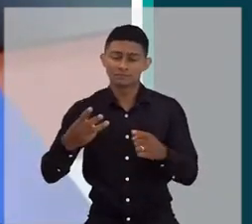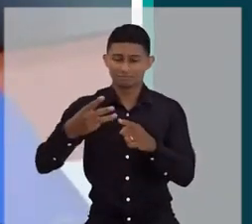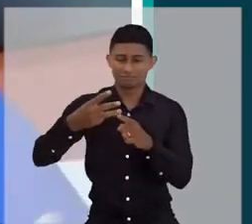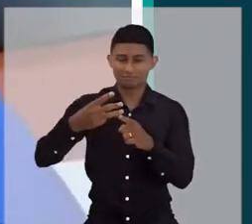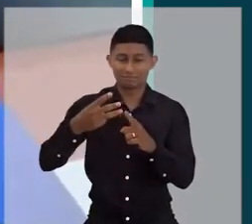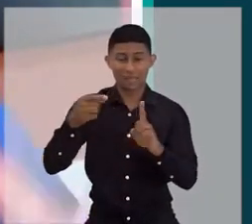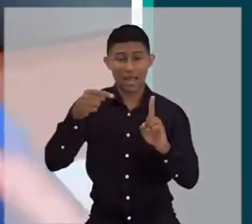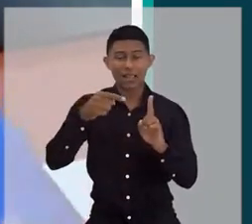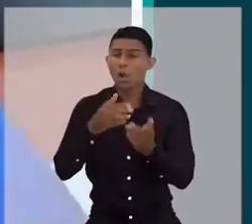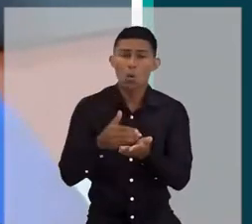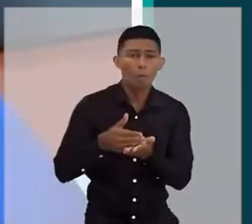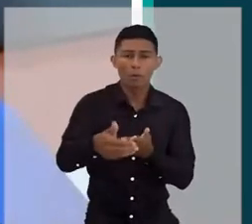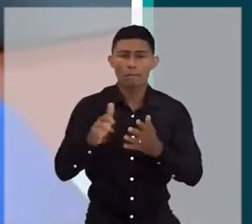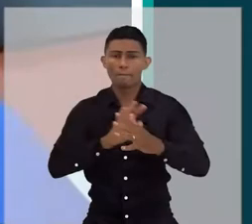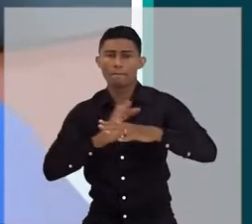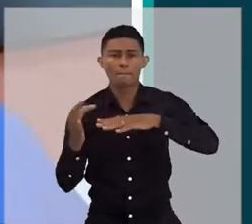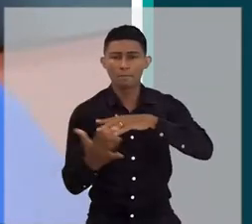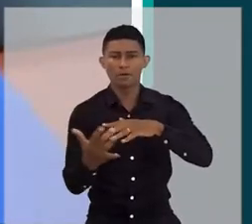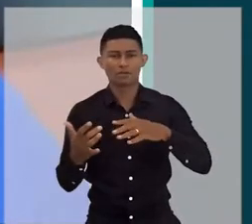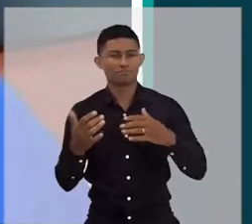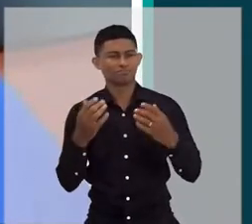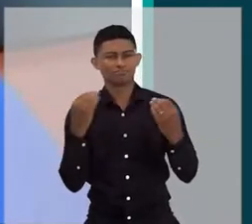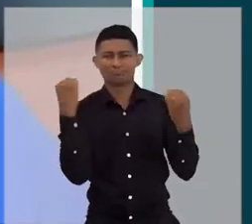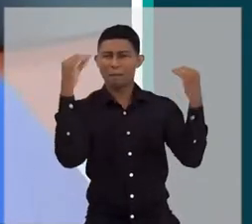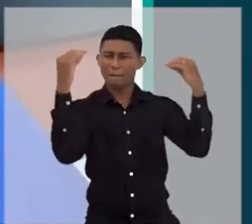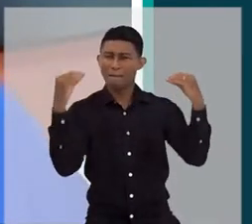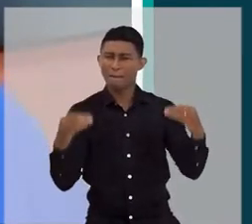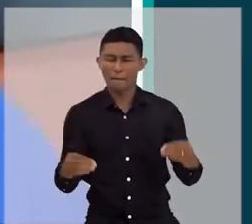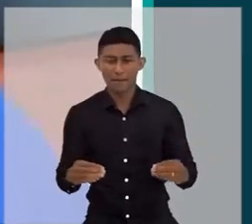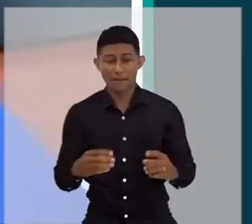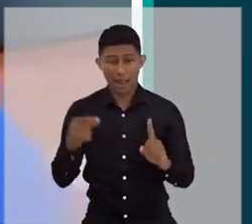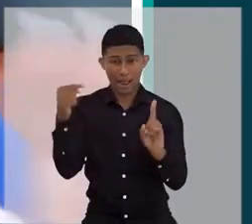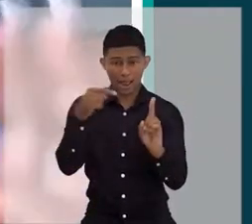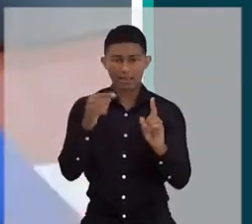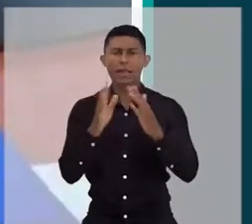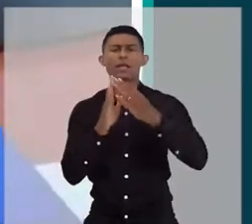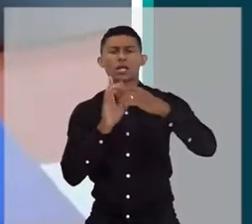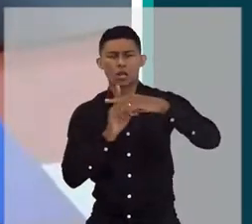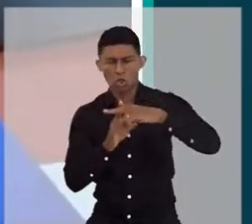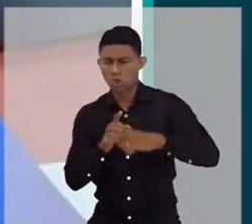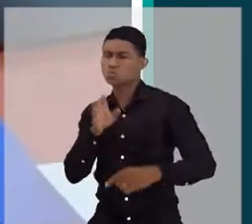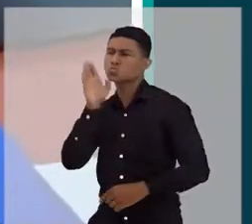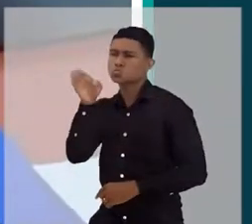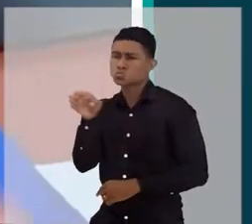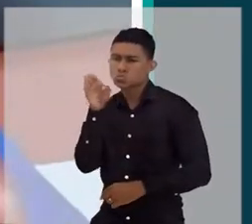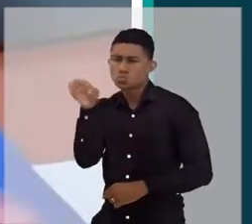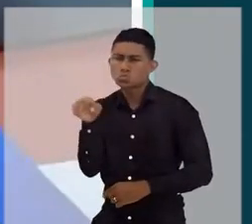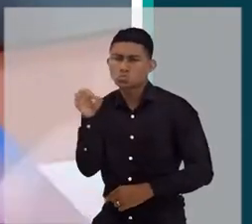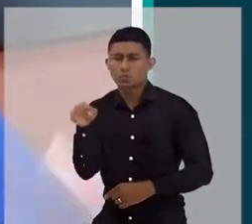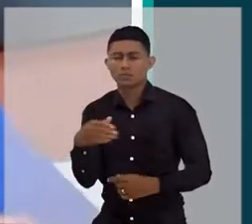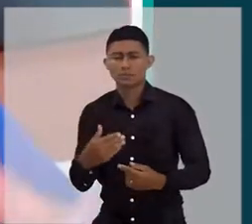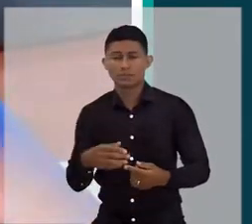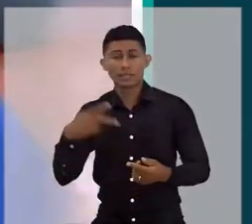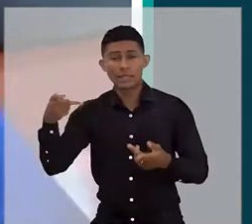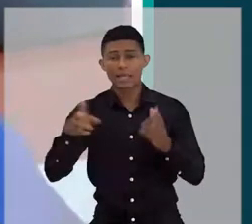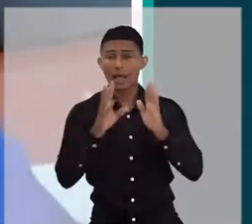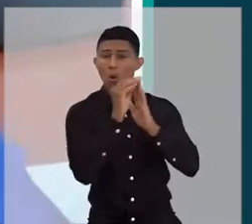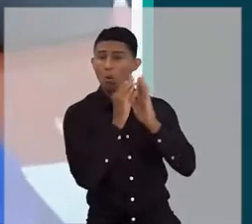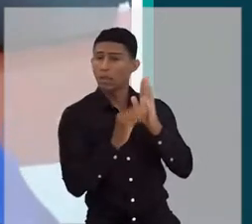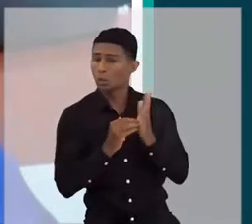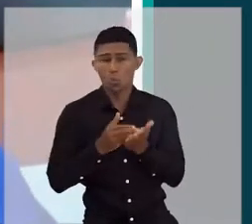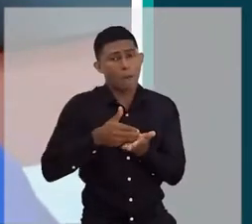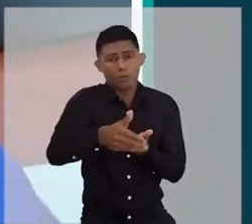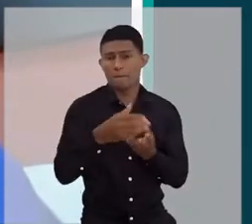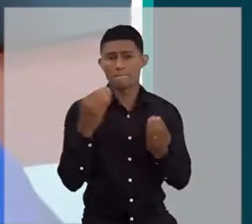e ela foi, começou o conteúdo dela, e é uma pessoa evangélica, progressista, começou o conteúdo dela a partir dessa